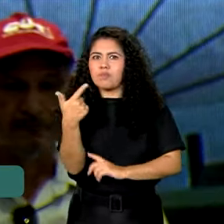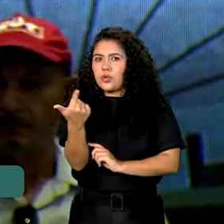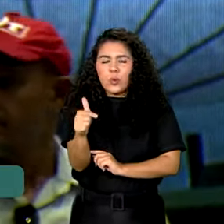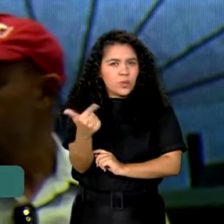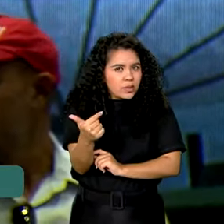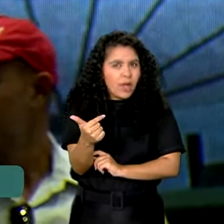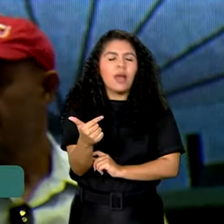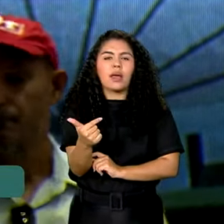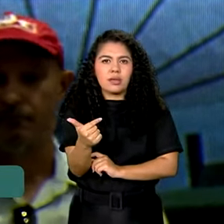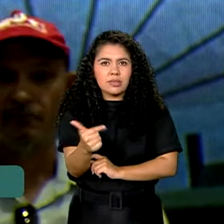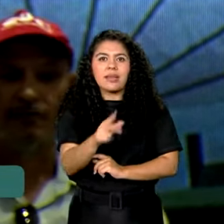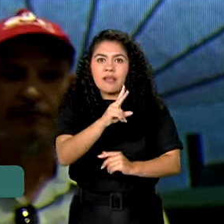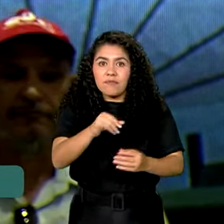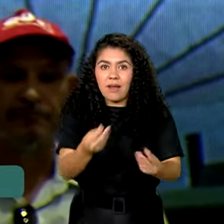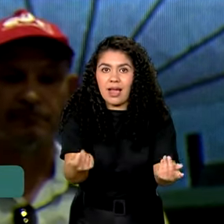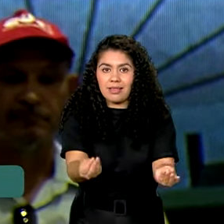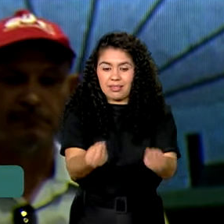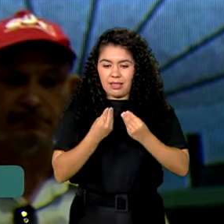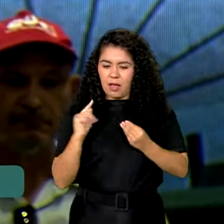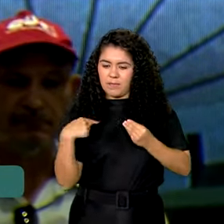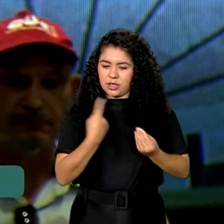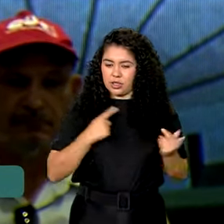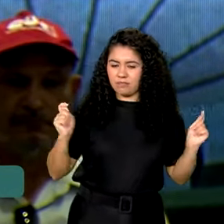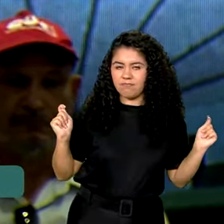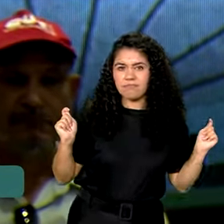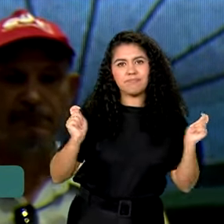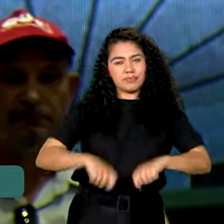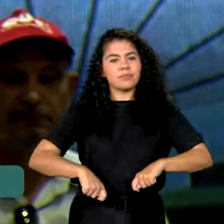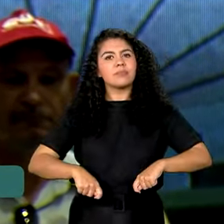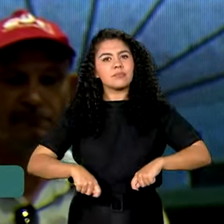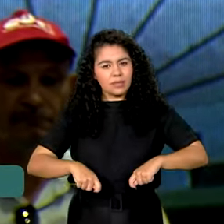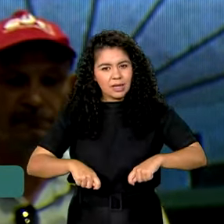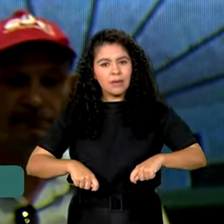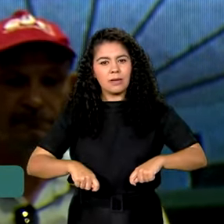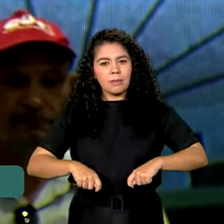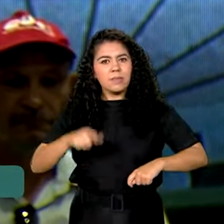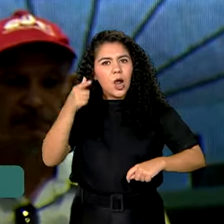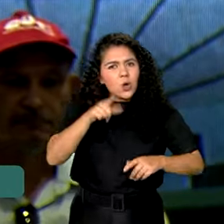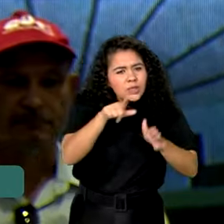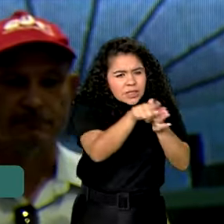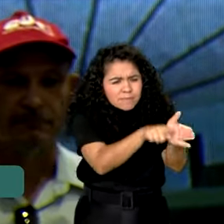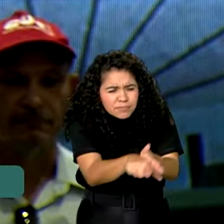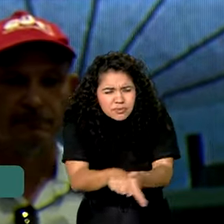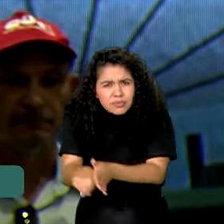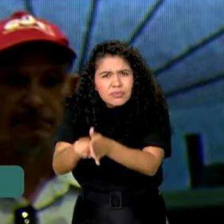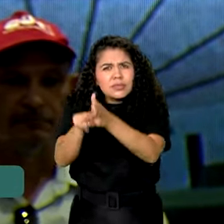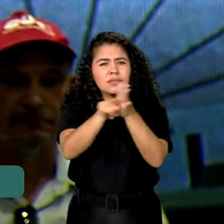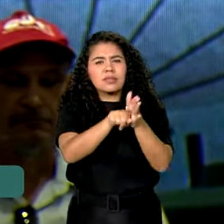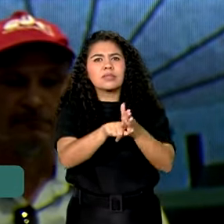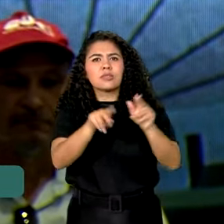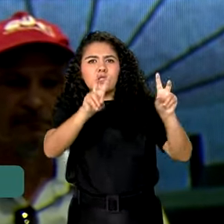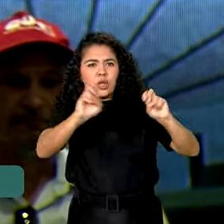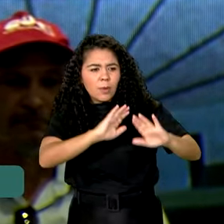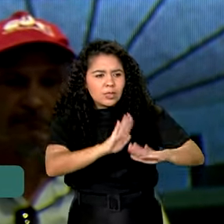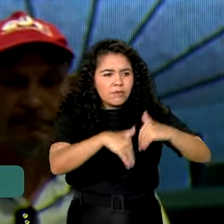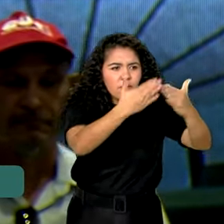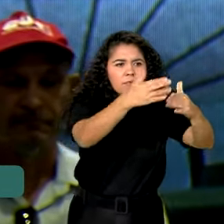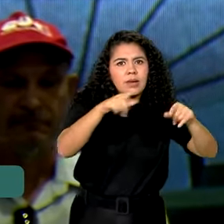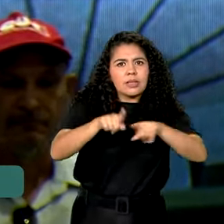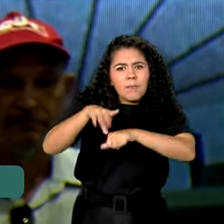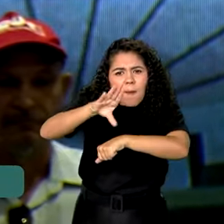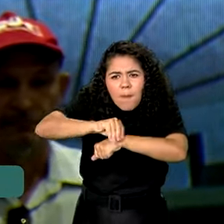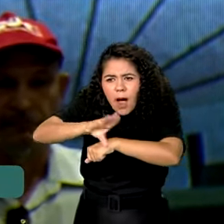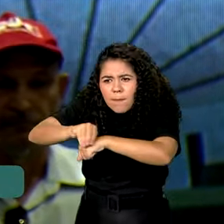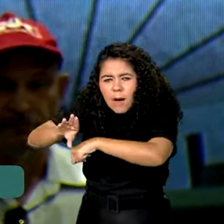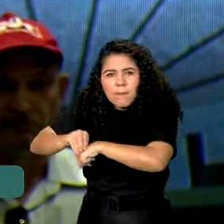nos possibilitar entrar nessa busca do desenvolvimento e da ciência e do conhecimento